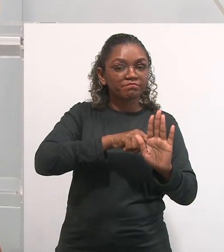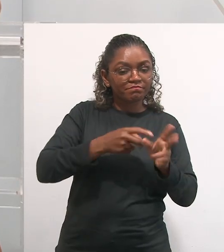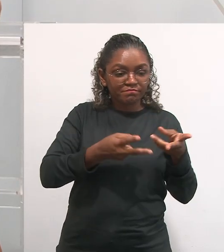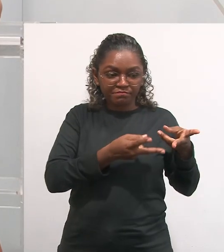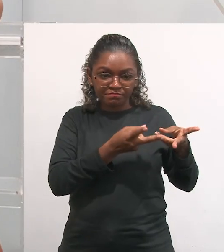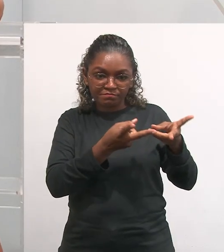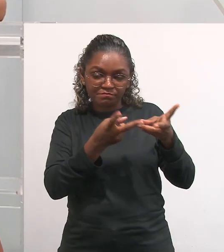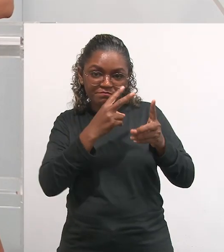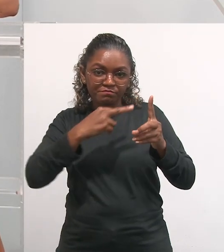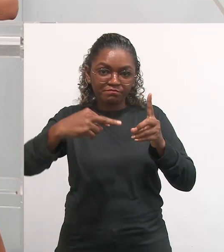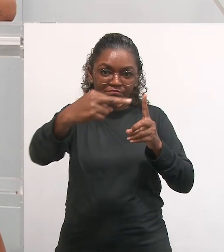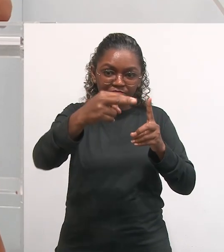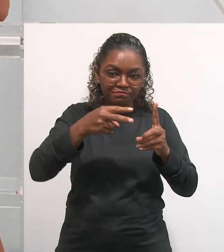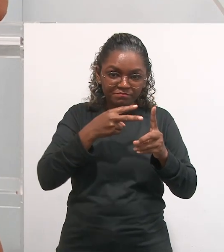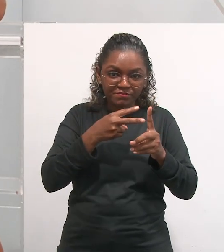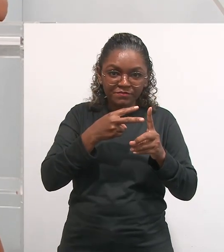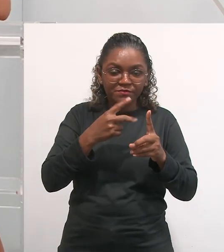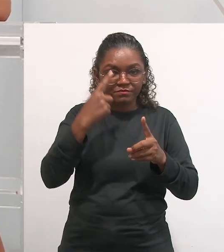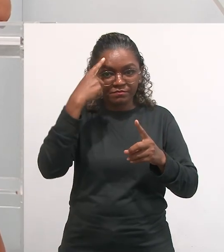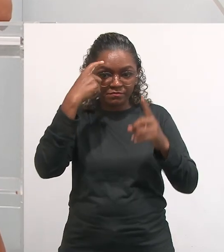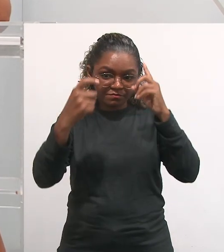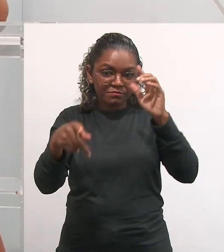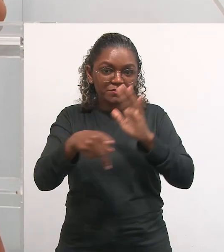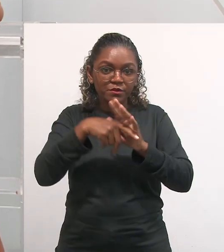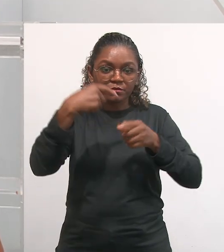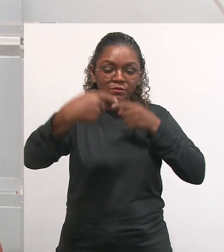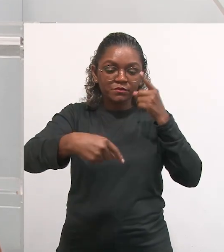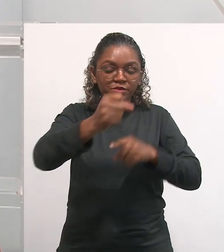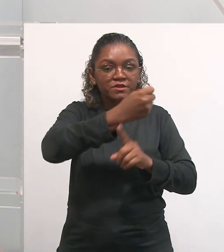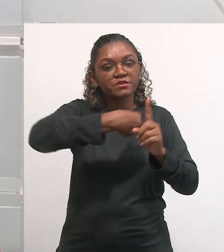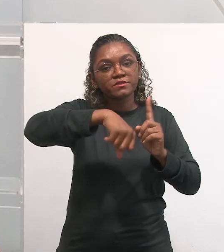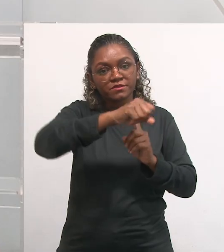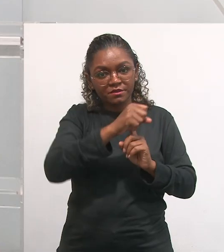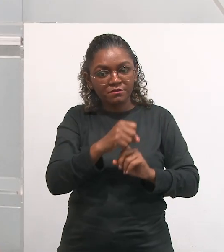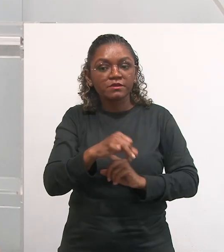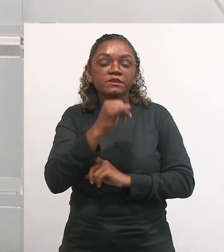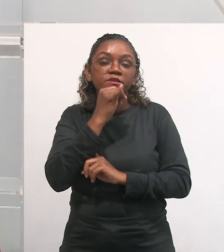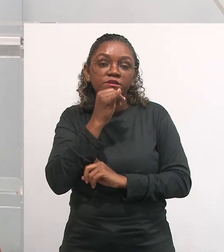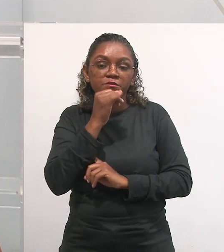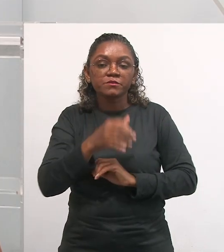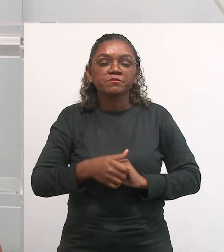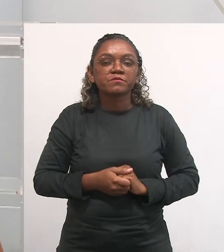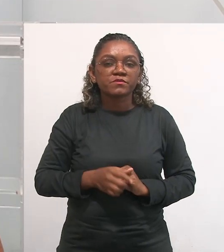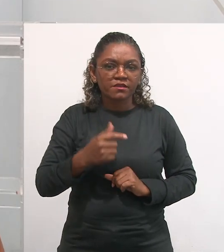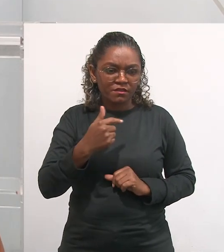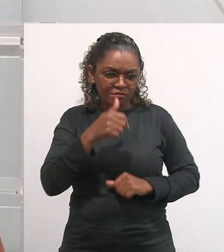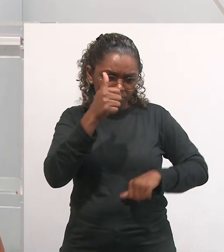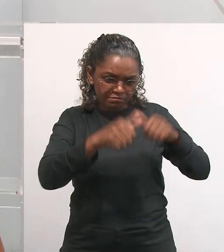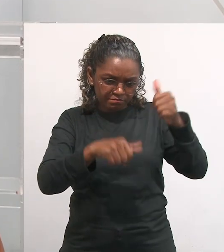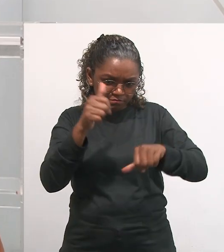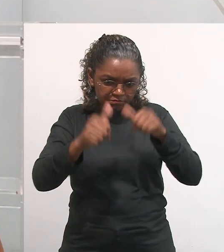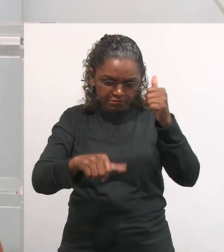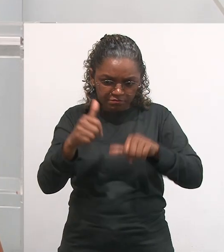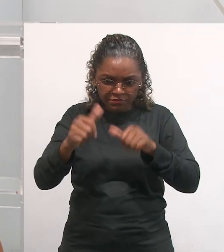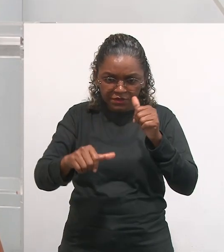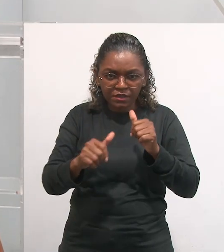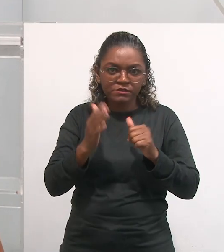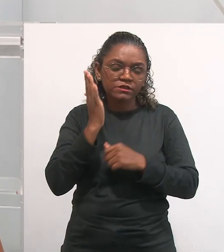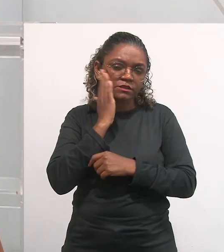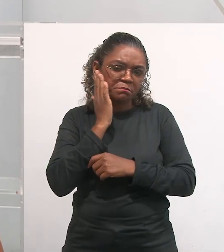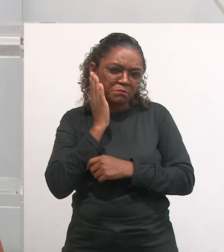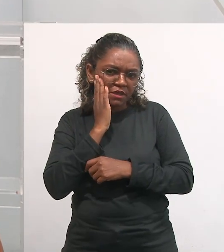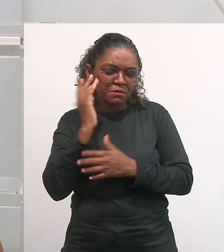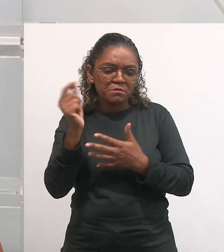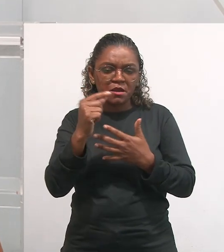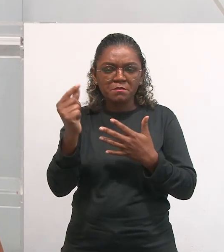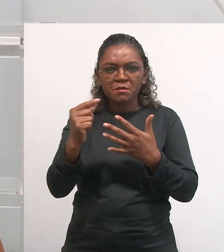uma perspectiva, uma filosofia, uma ideologia política social. Então, se eu estou literalmente avaliando apenas para